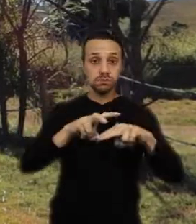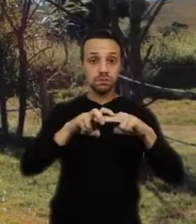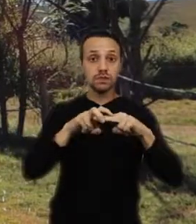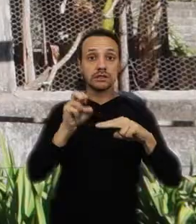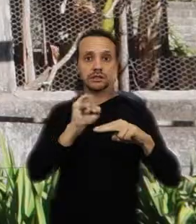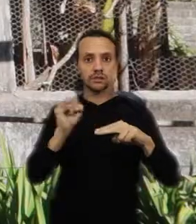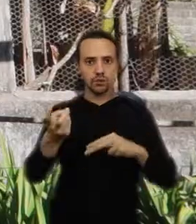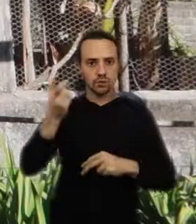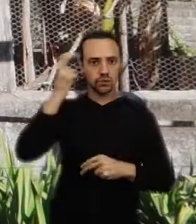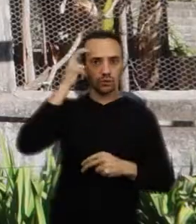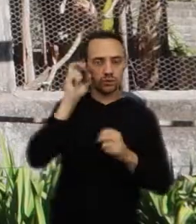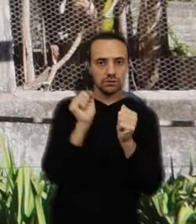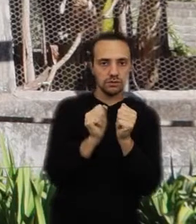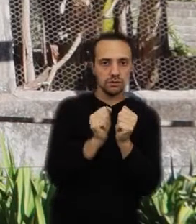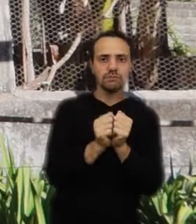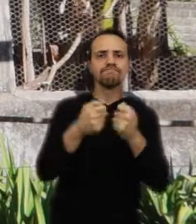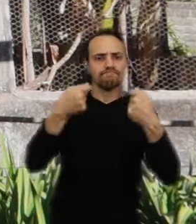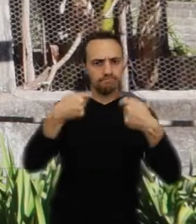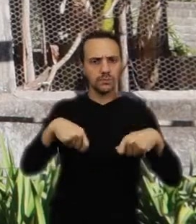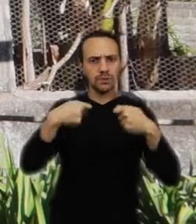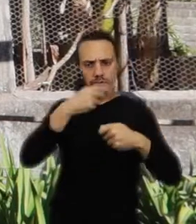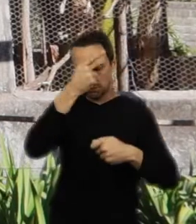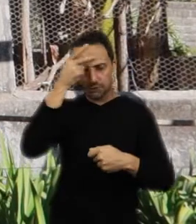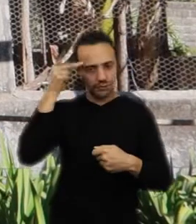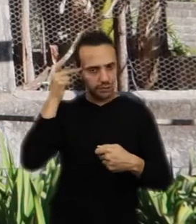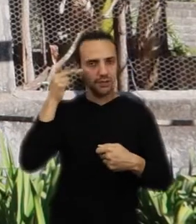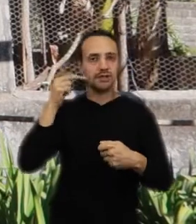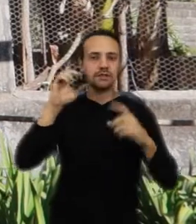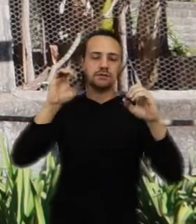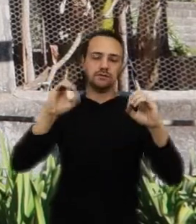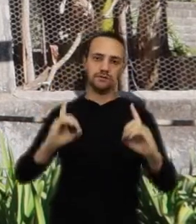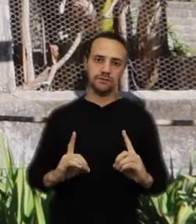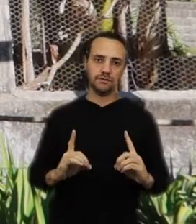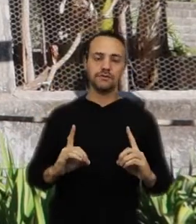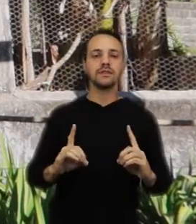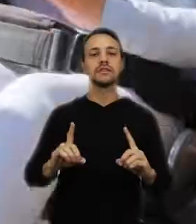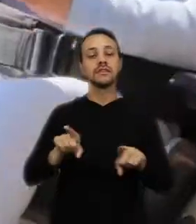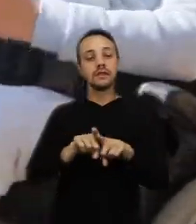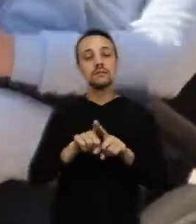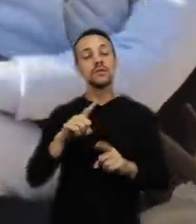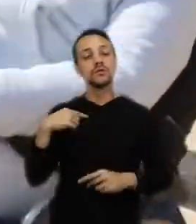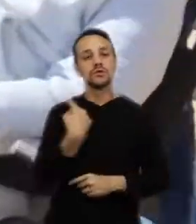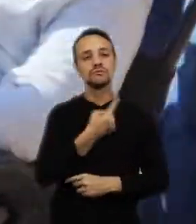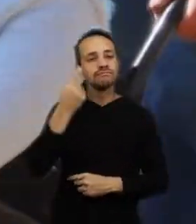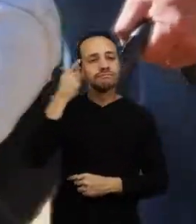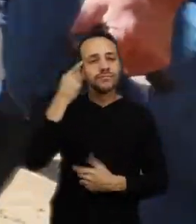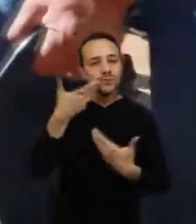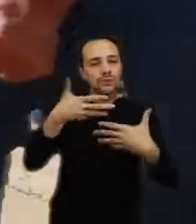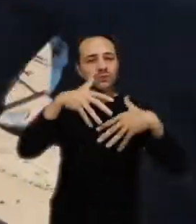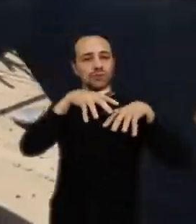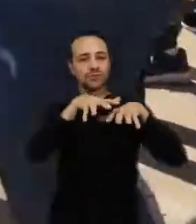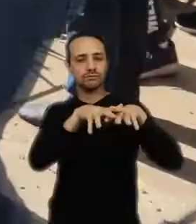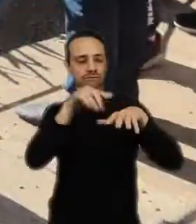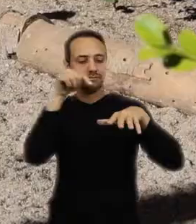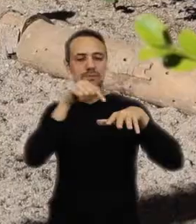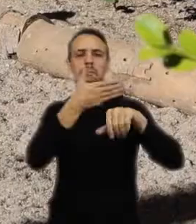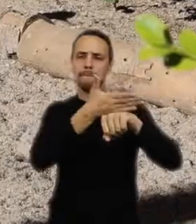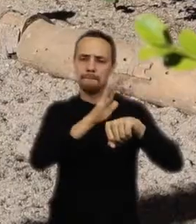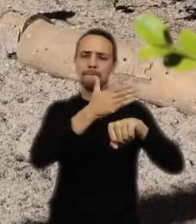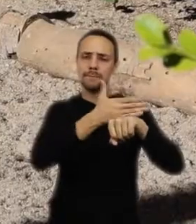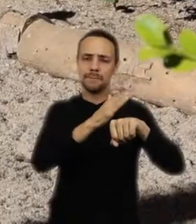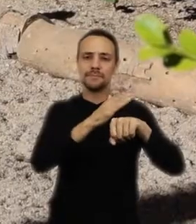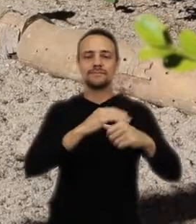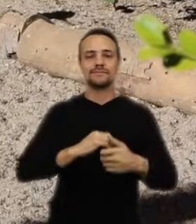são essenciais para as pessoas, né? Com deficiência e para a gente pensar na inclusão acontecendo na prática.